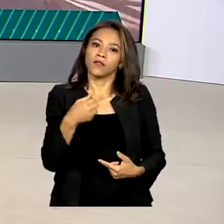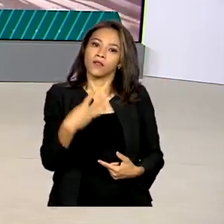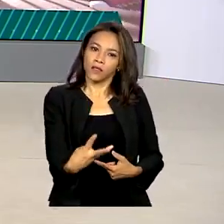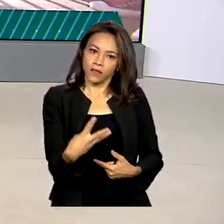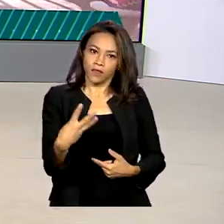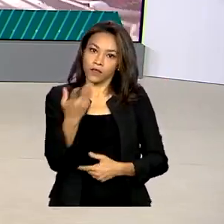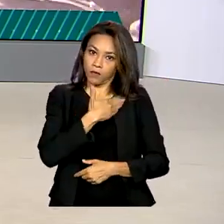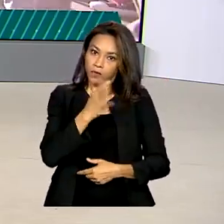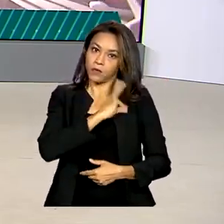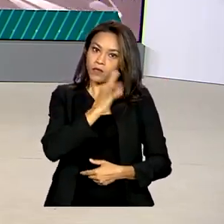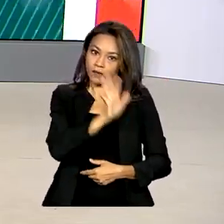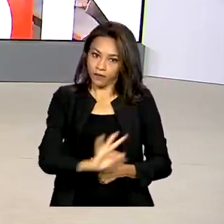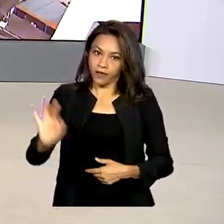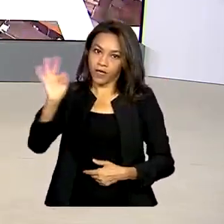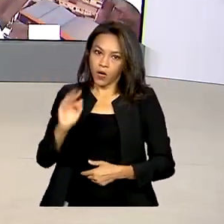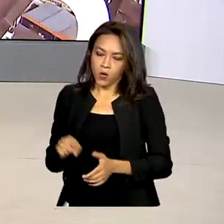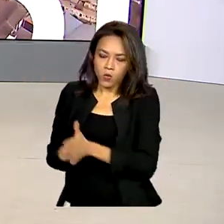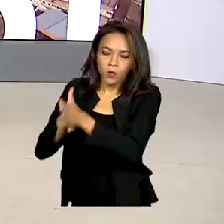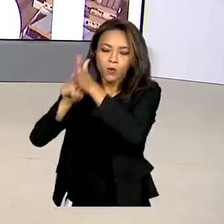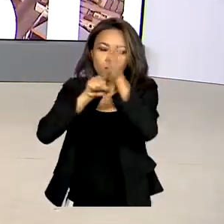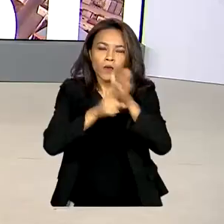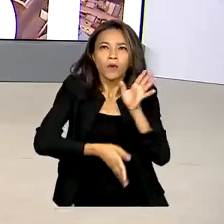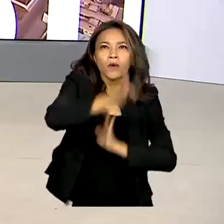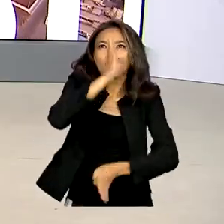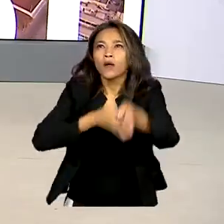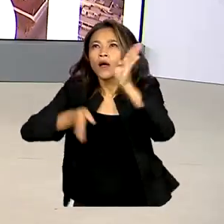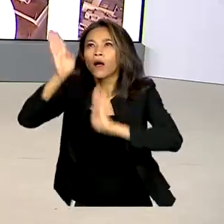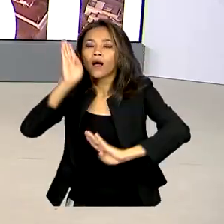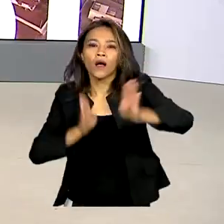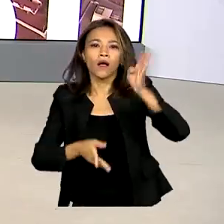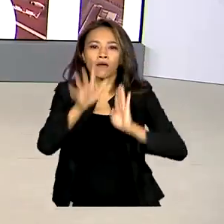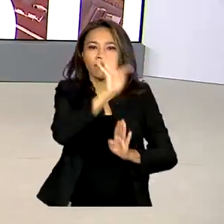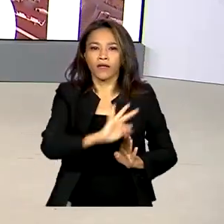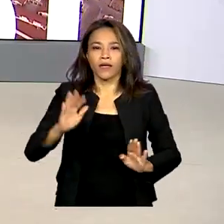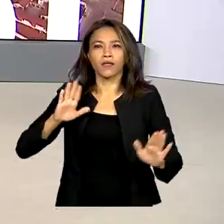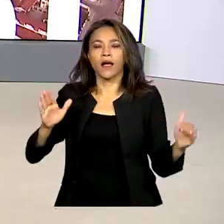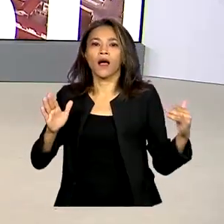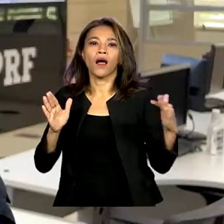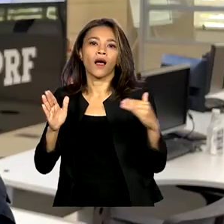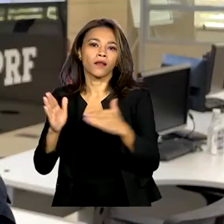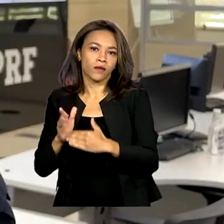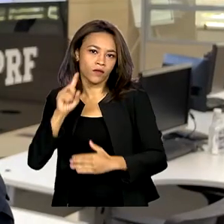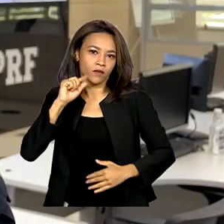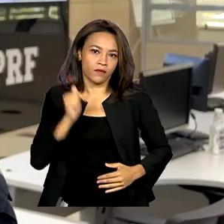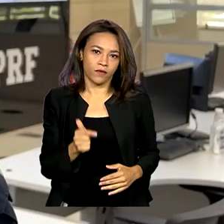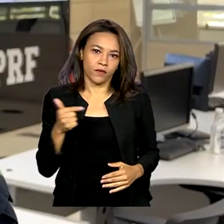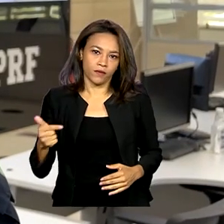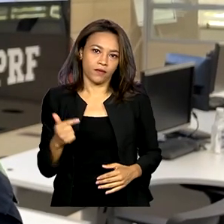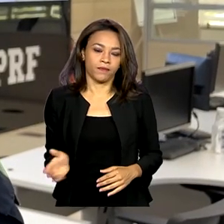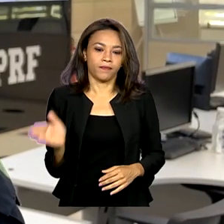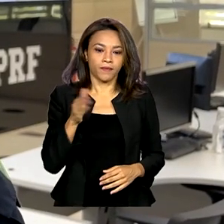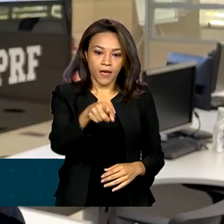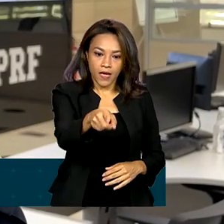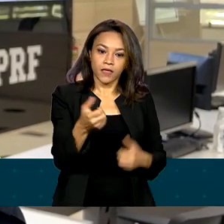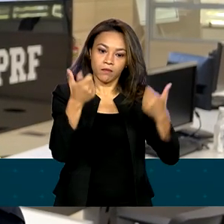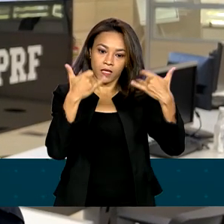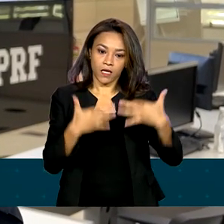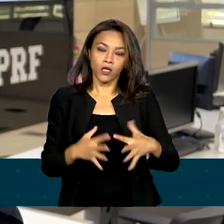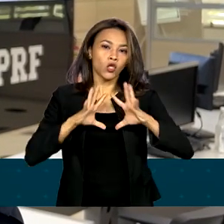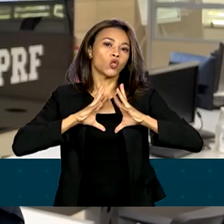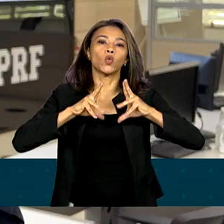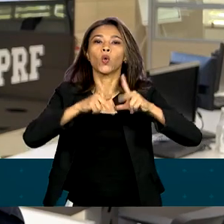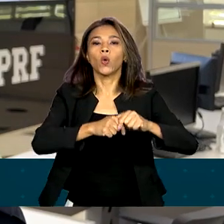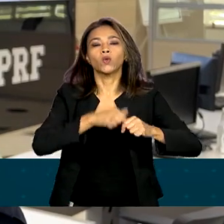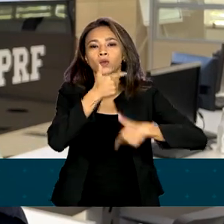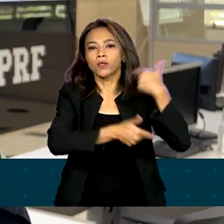reforço na fiscalização das estradas federais vai até o dia 22. Todo o efetivo da PRF estará